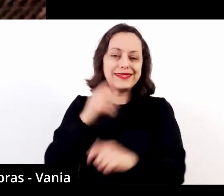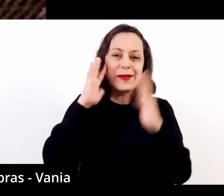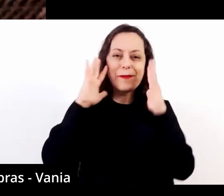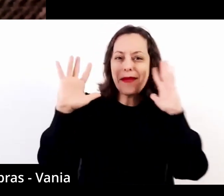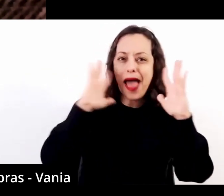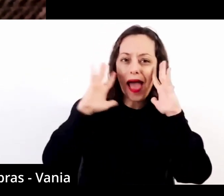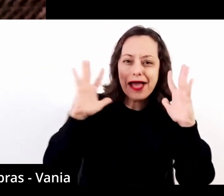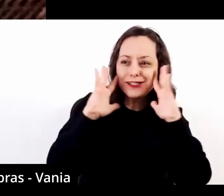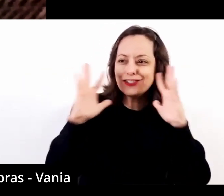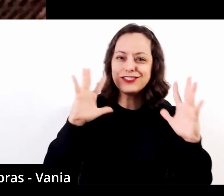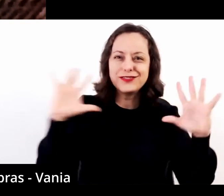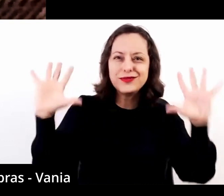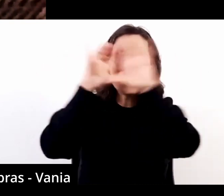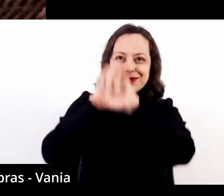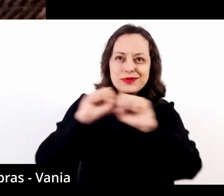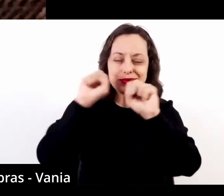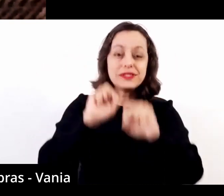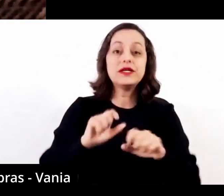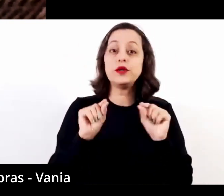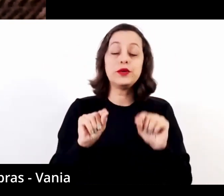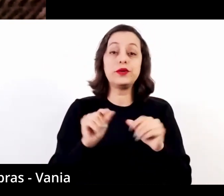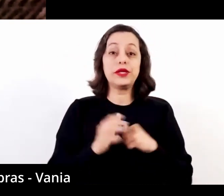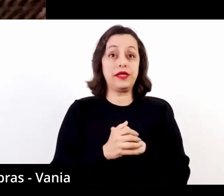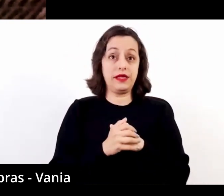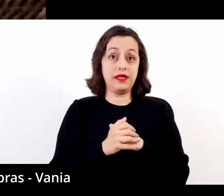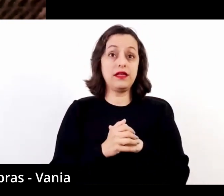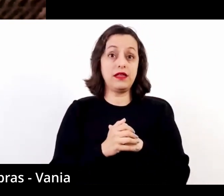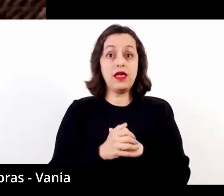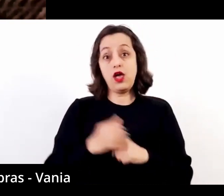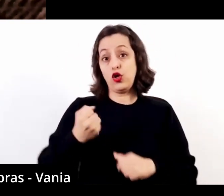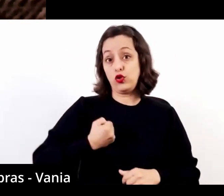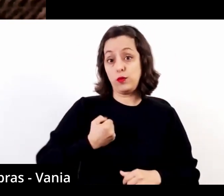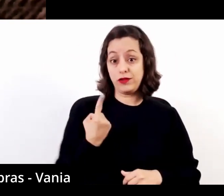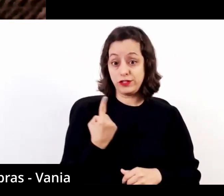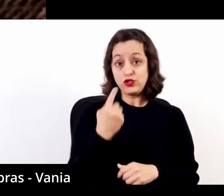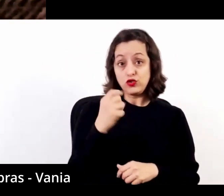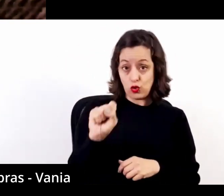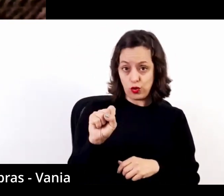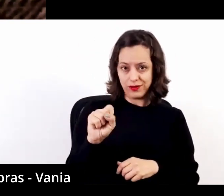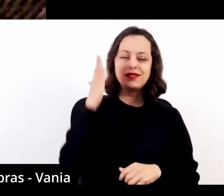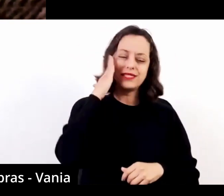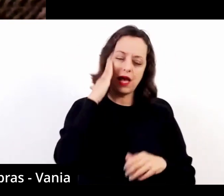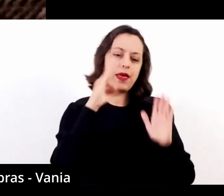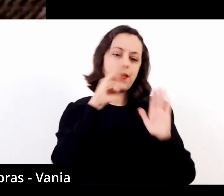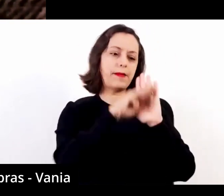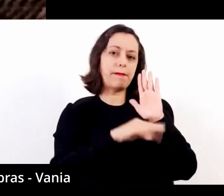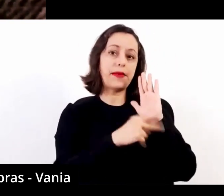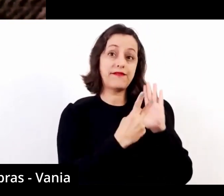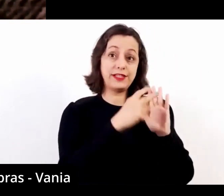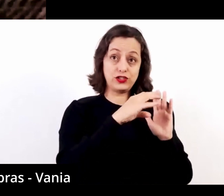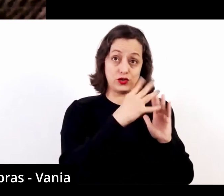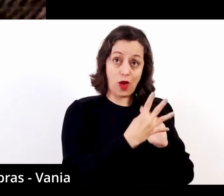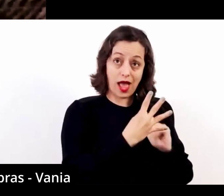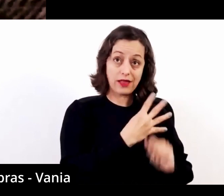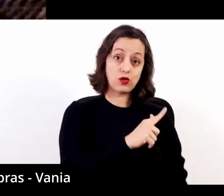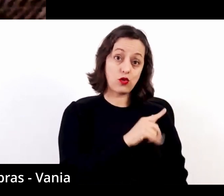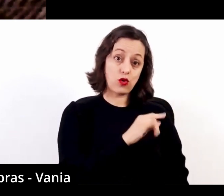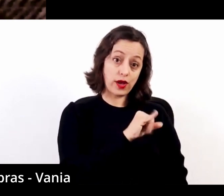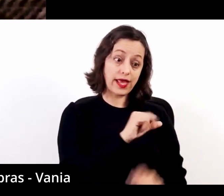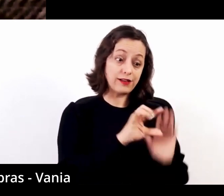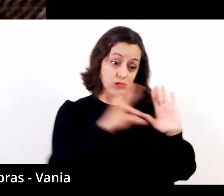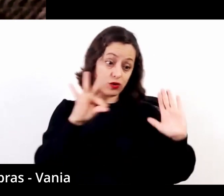programa do que o número 18, dos 24 caprichos de Goia, que ele